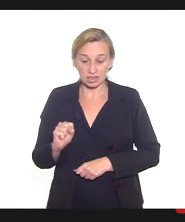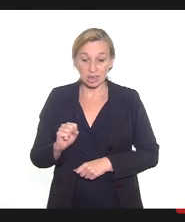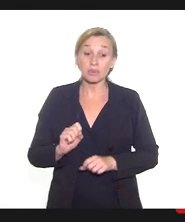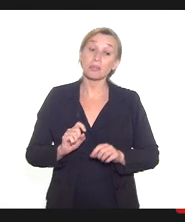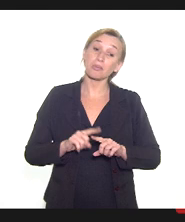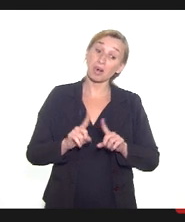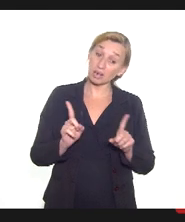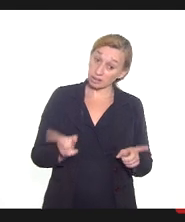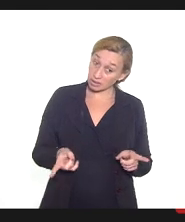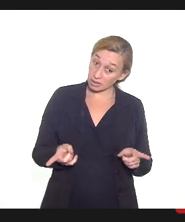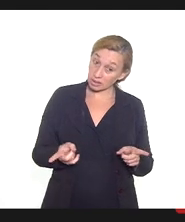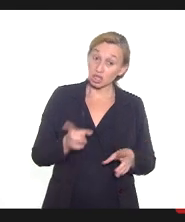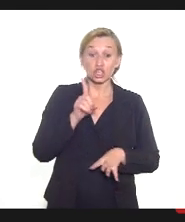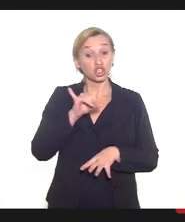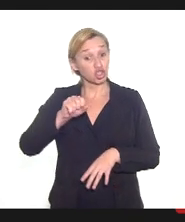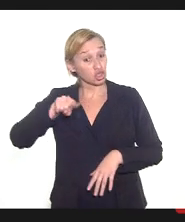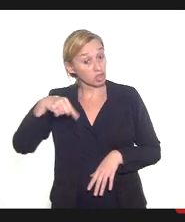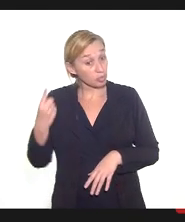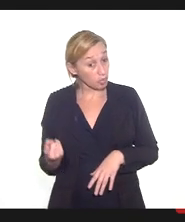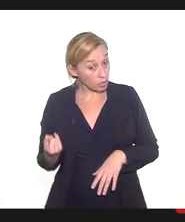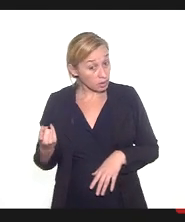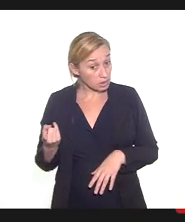Porém, dias depois,